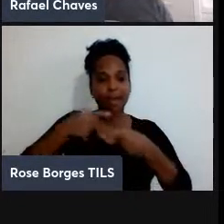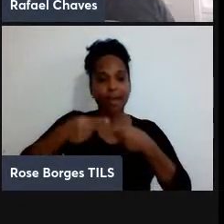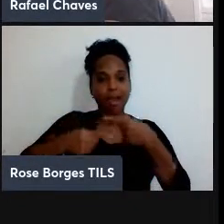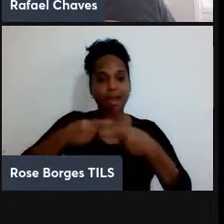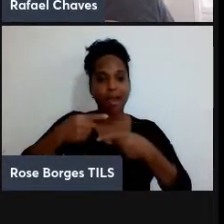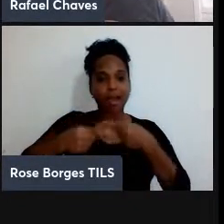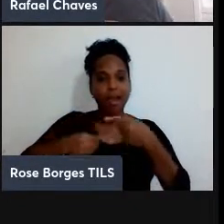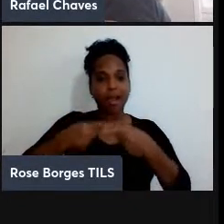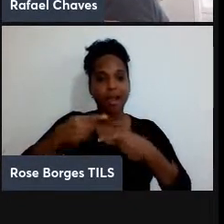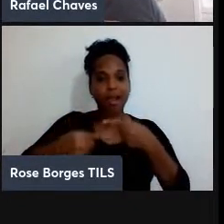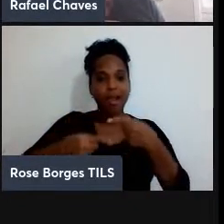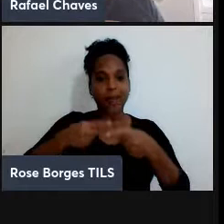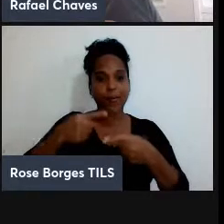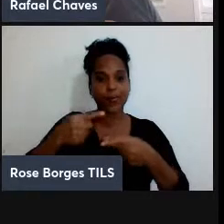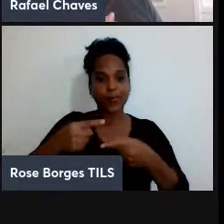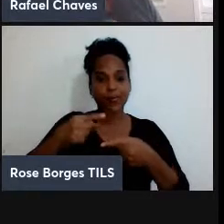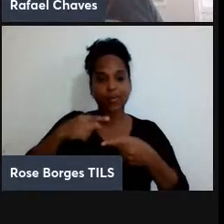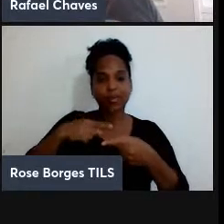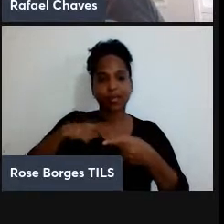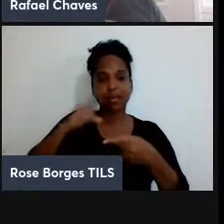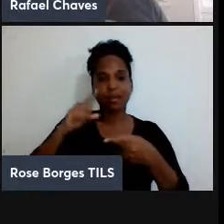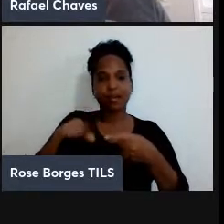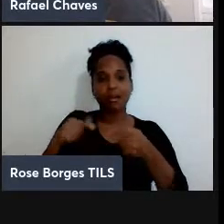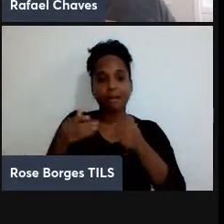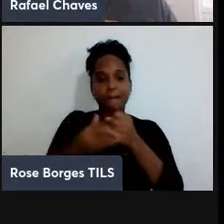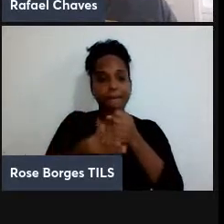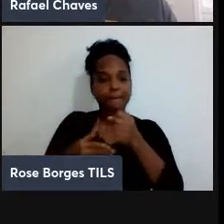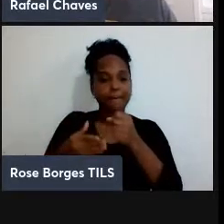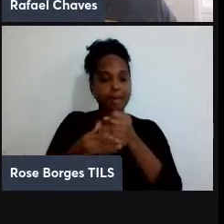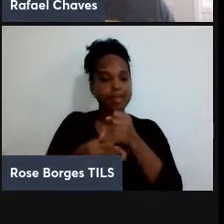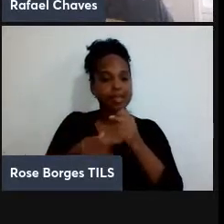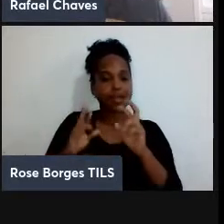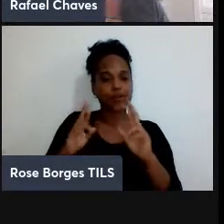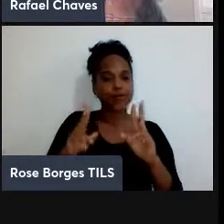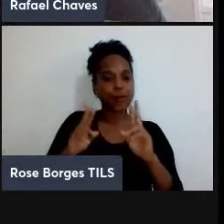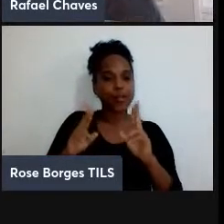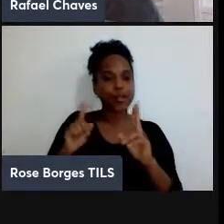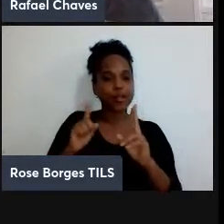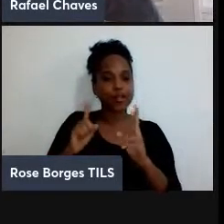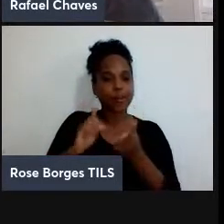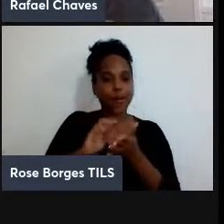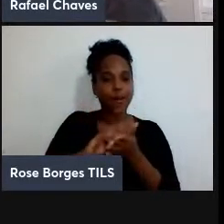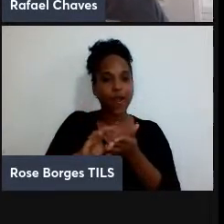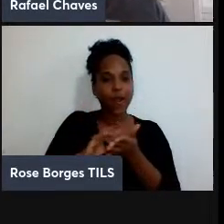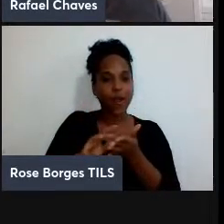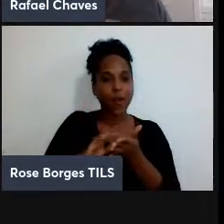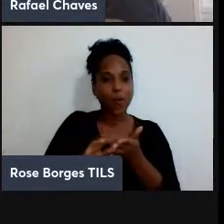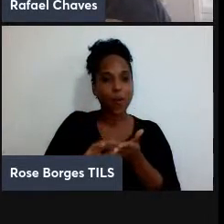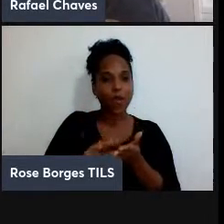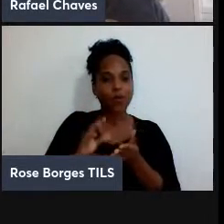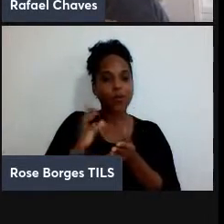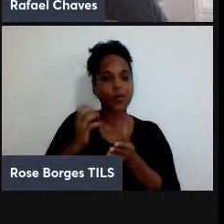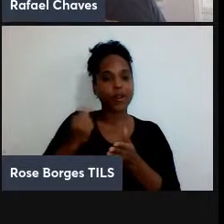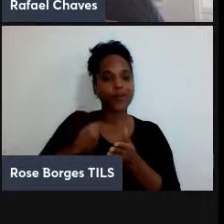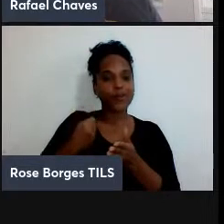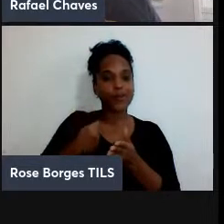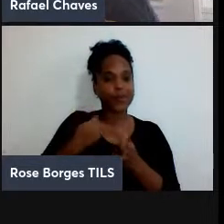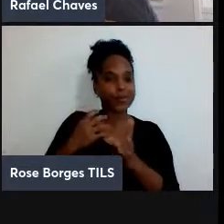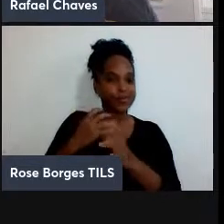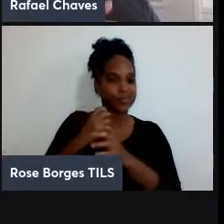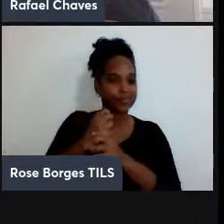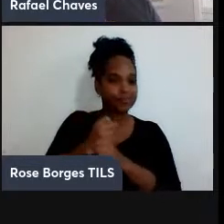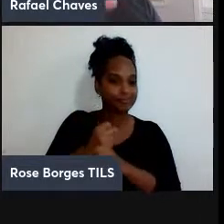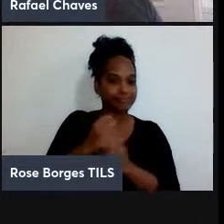completamente clássica, não muito diferente aí das primeiras calculadoras mecânicas, o hábito, e assim vai. Então, nessa segunda